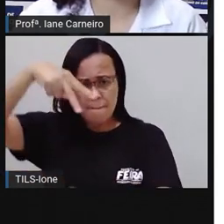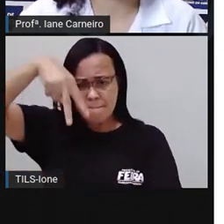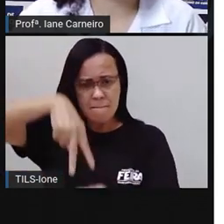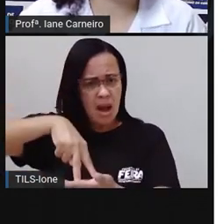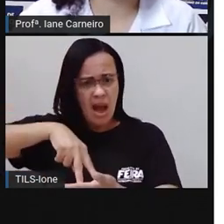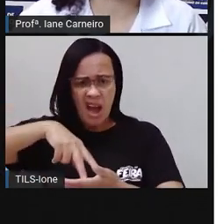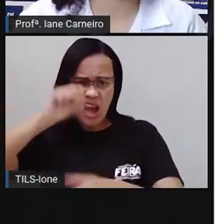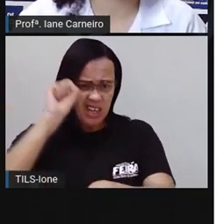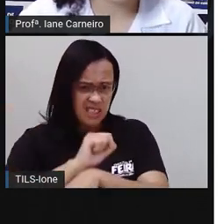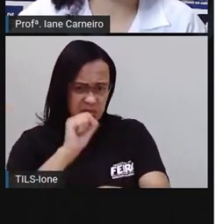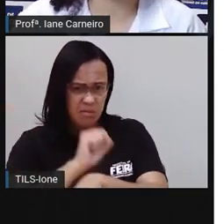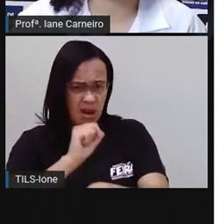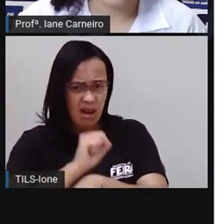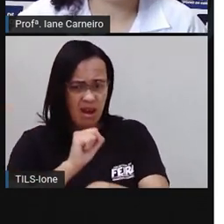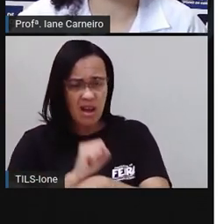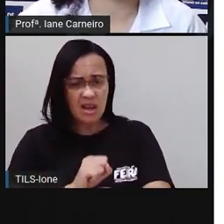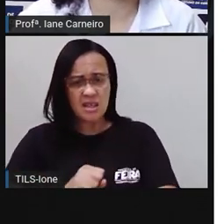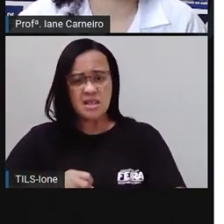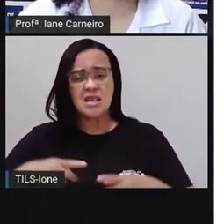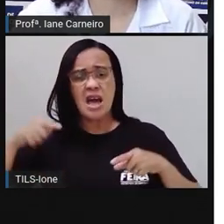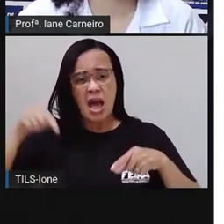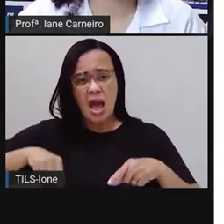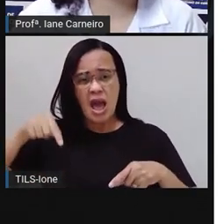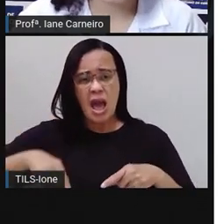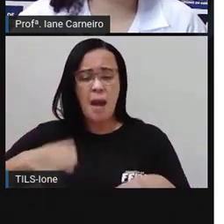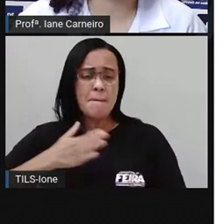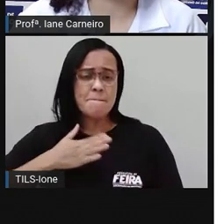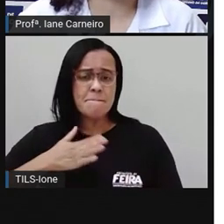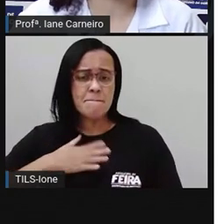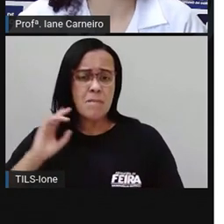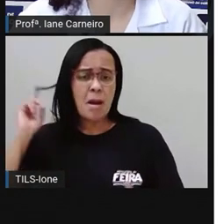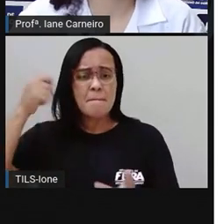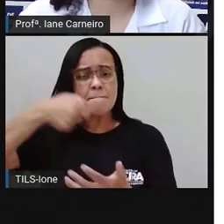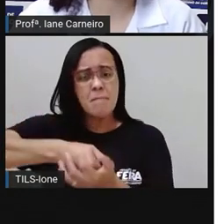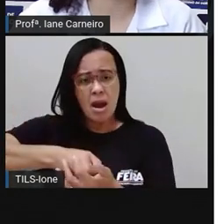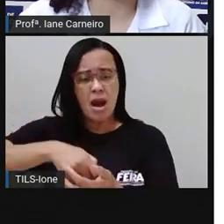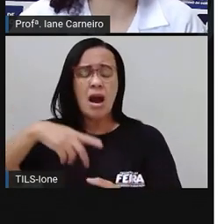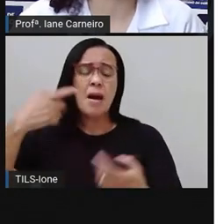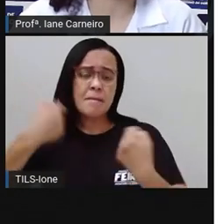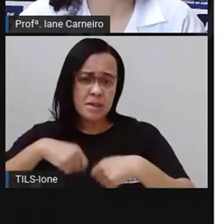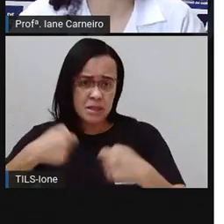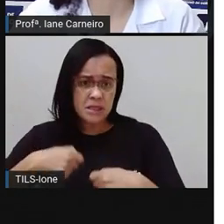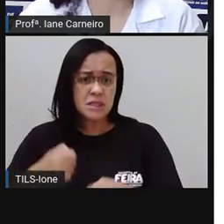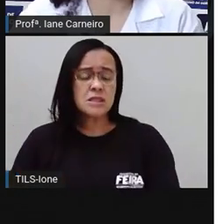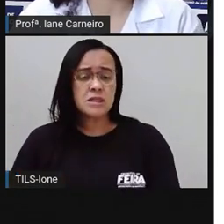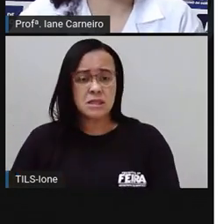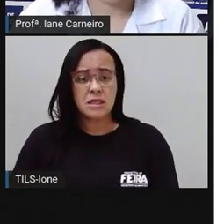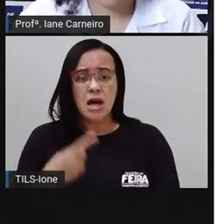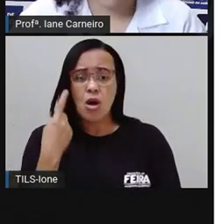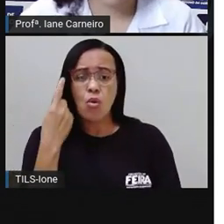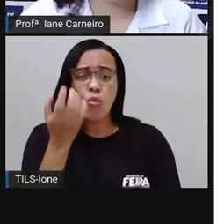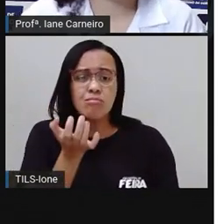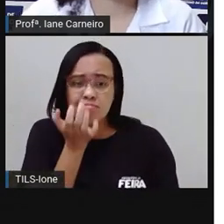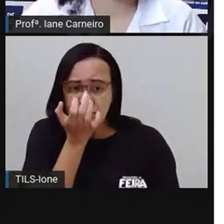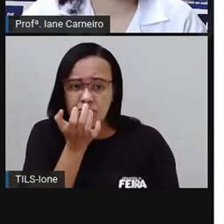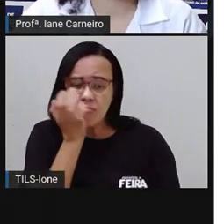ponte é minha e tem pedágio. Você tem de pagar um centavo para cruzá-la.